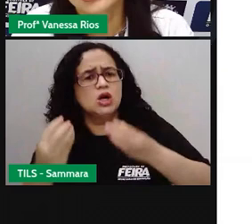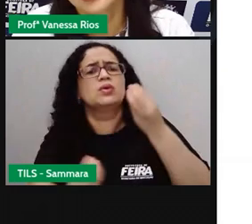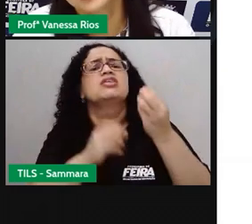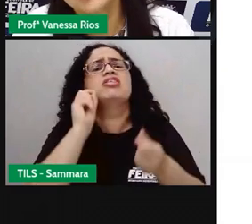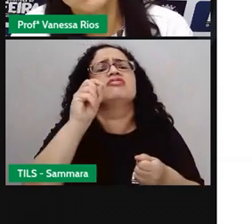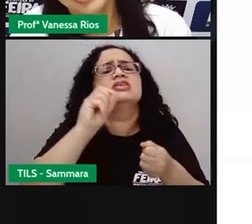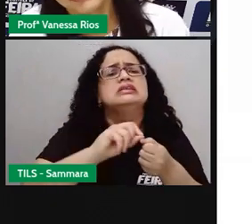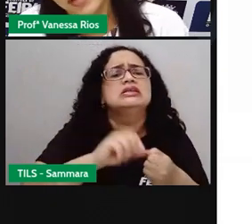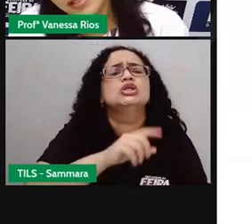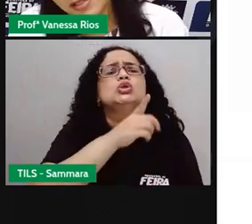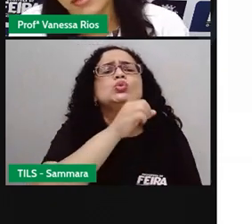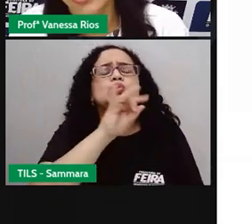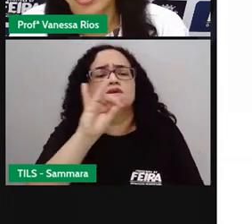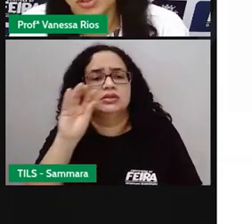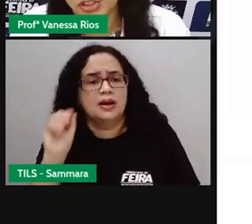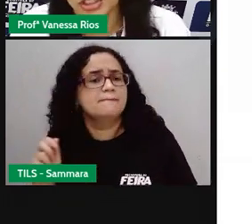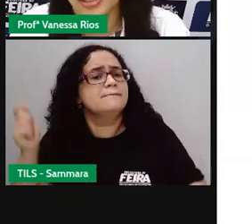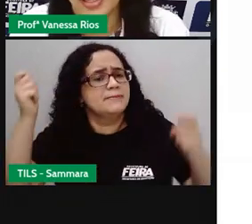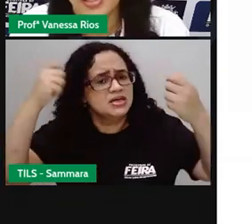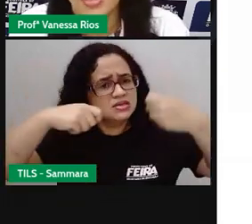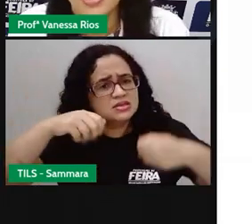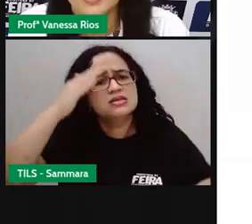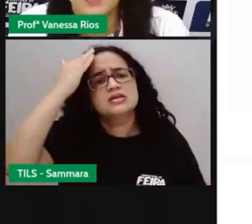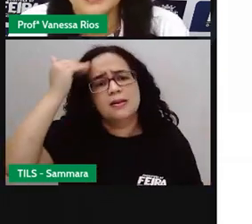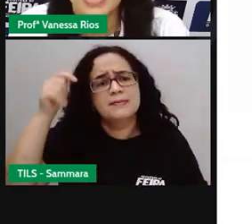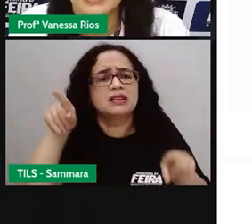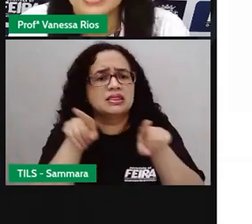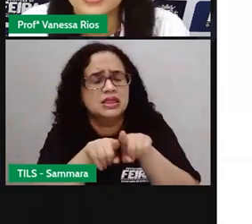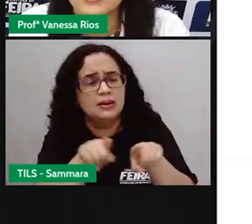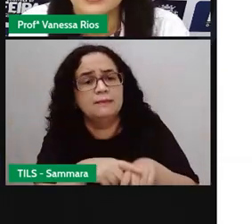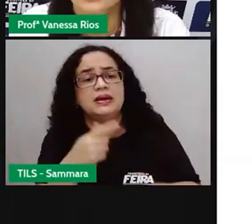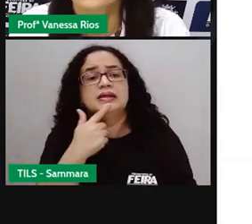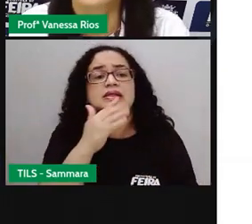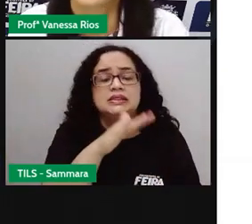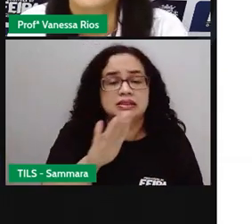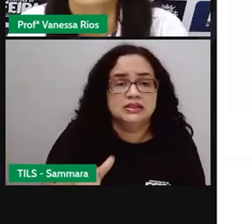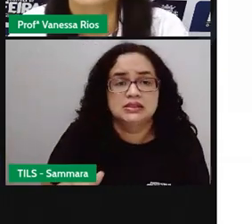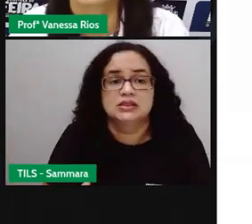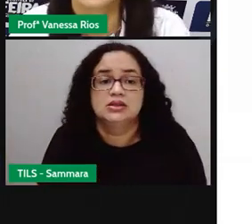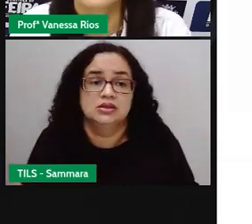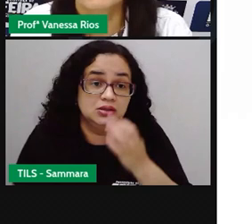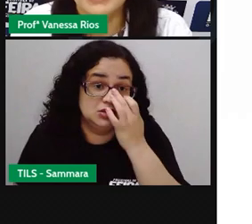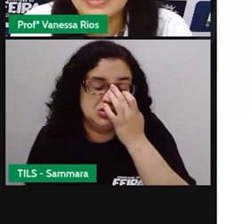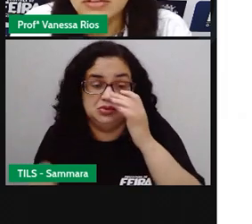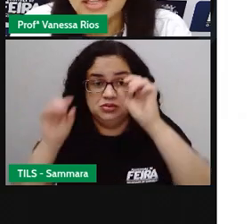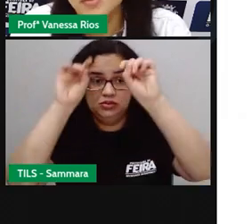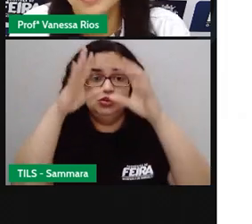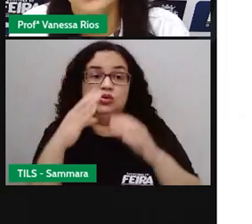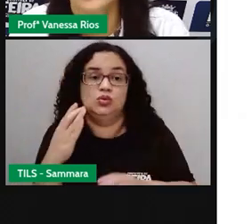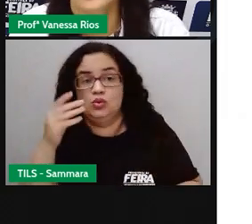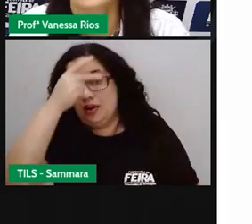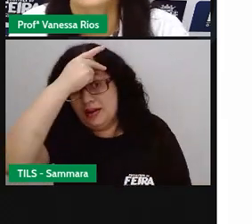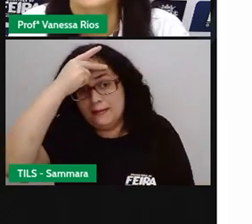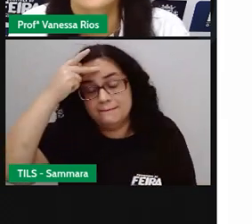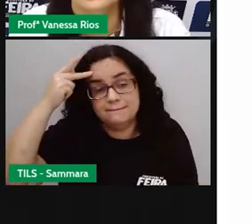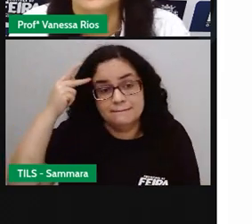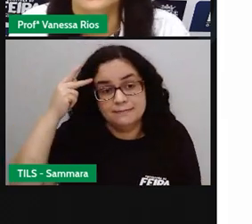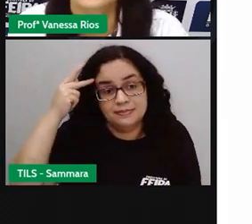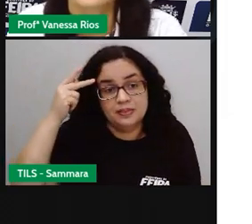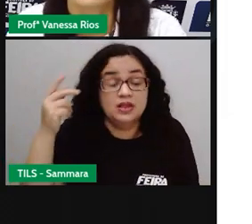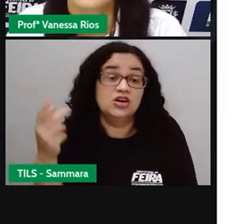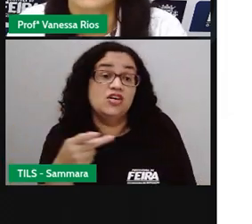adolescentes também precisam de rotina, né? Especialistas que estudam aí o comportamento das pessoas